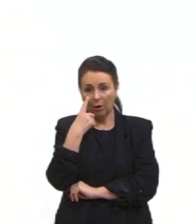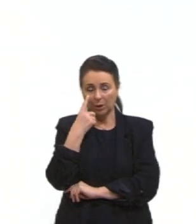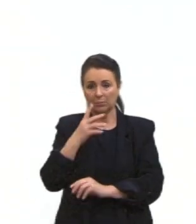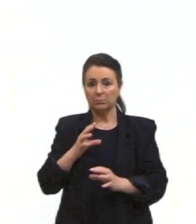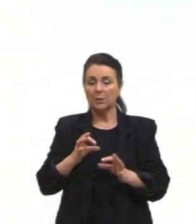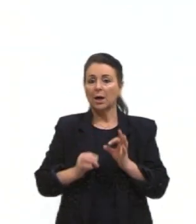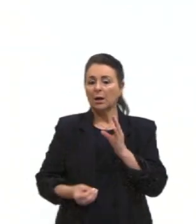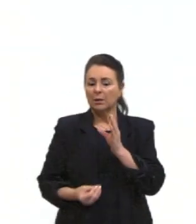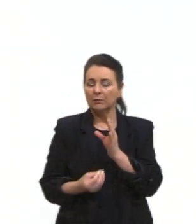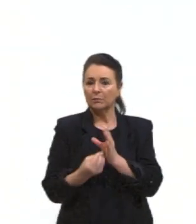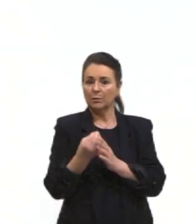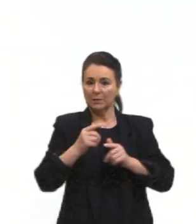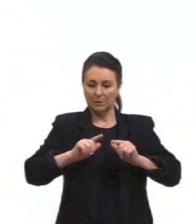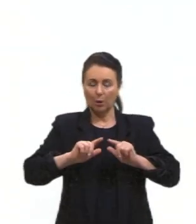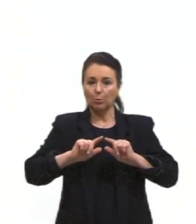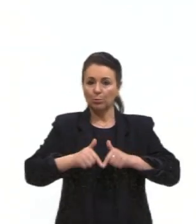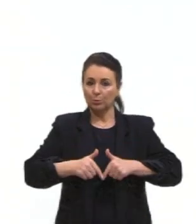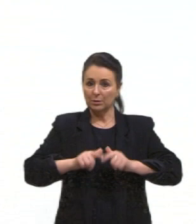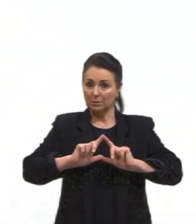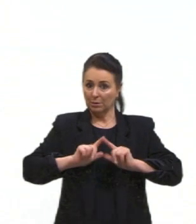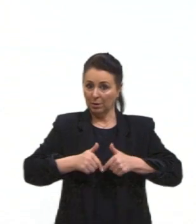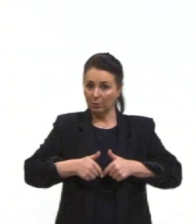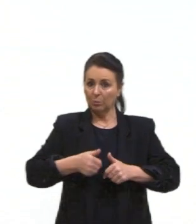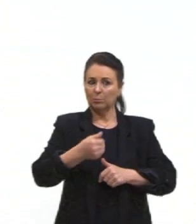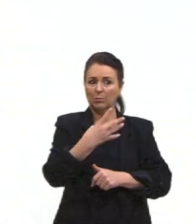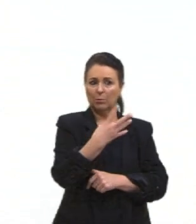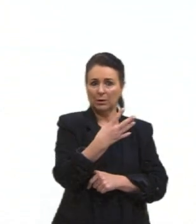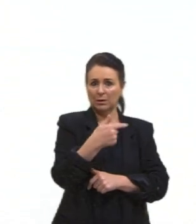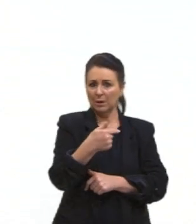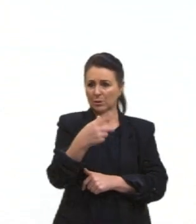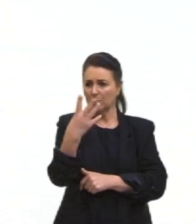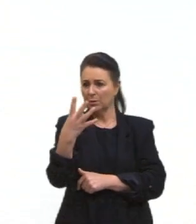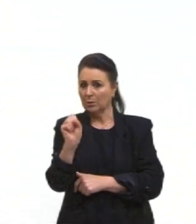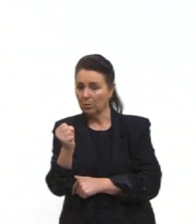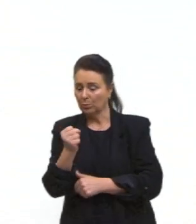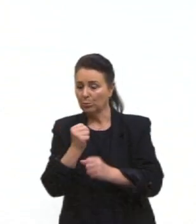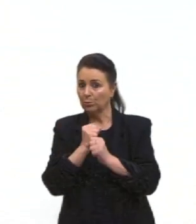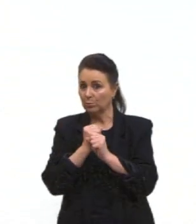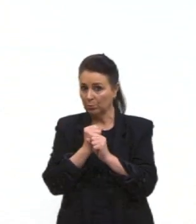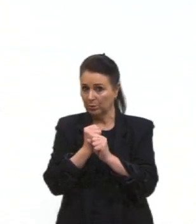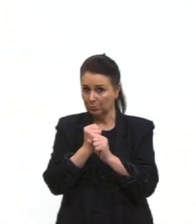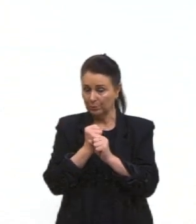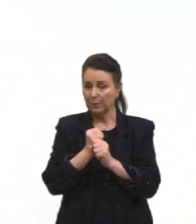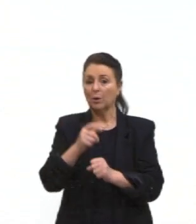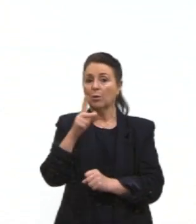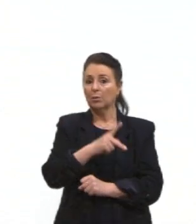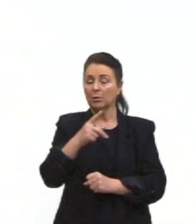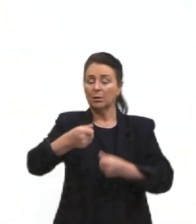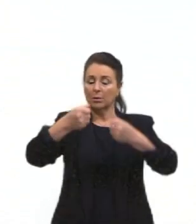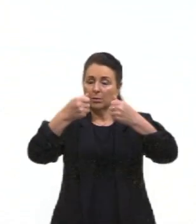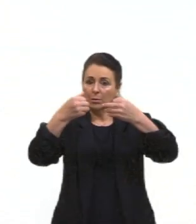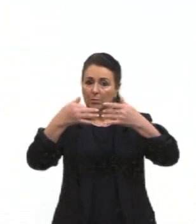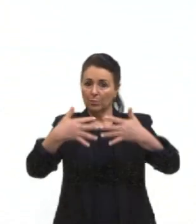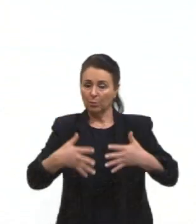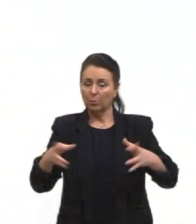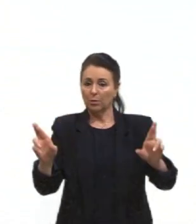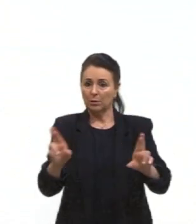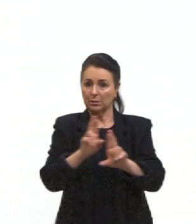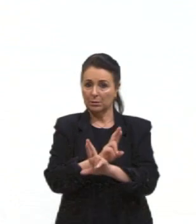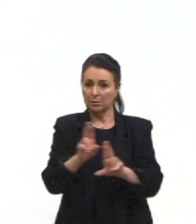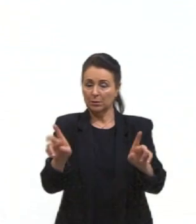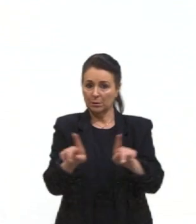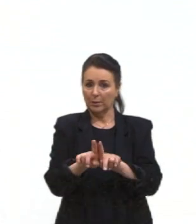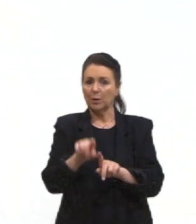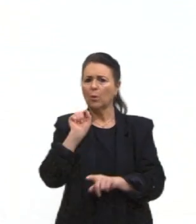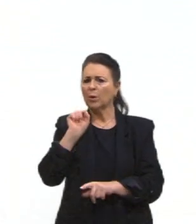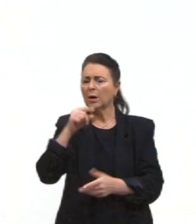formação, então, de Israel, 47 e 48, tá, falei pra vocês ali, a questão do, do relacionado a isso. O